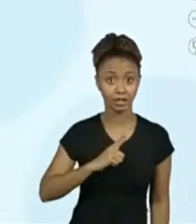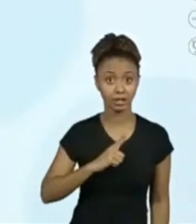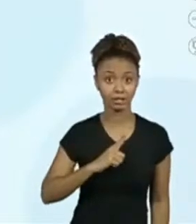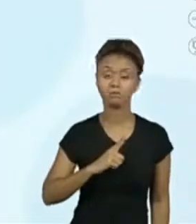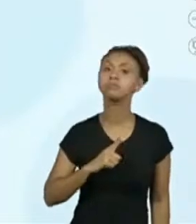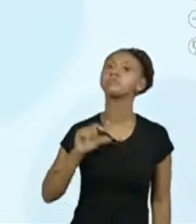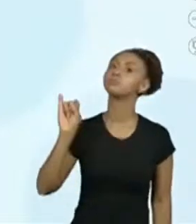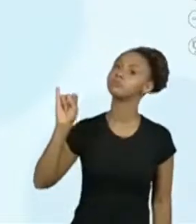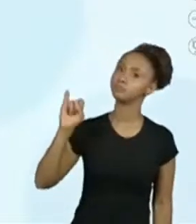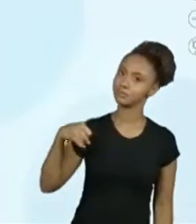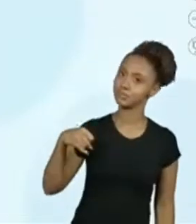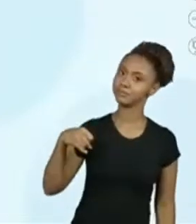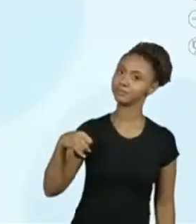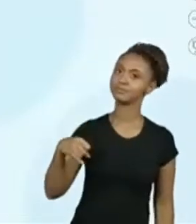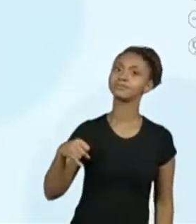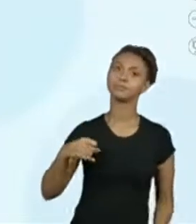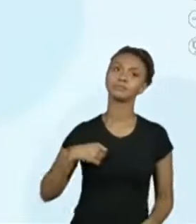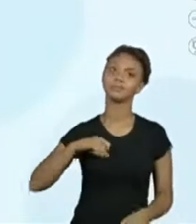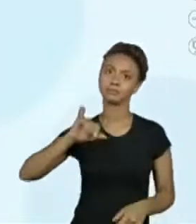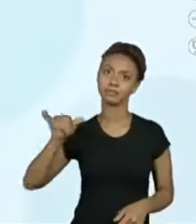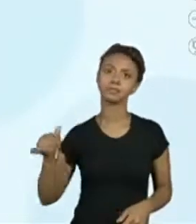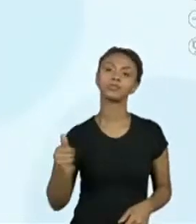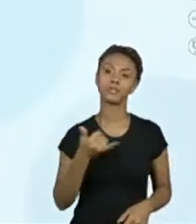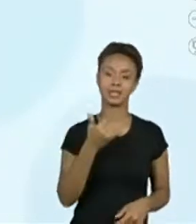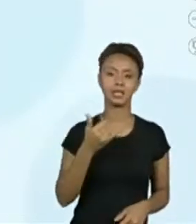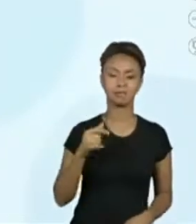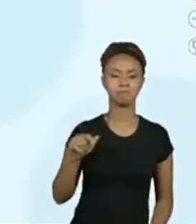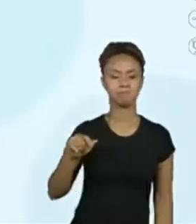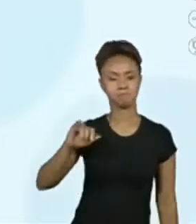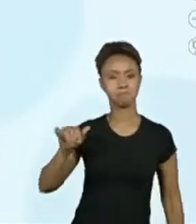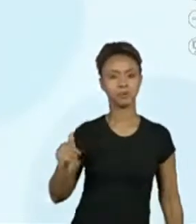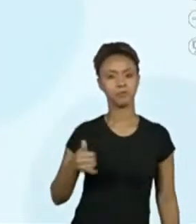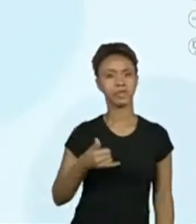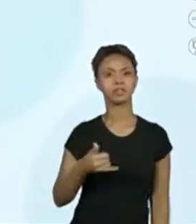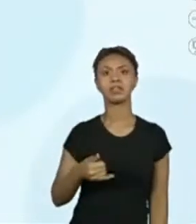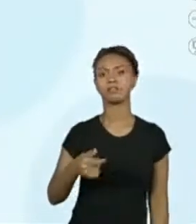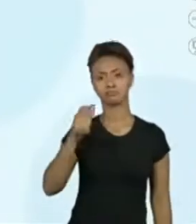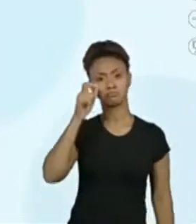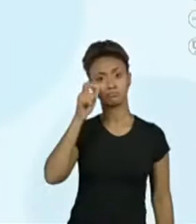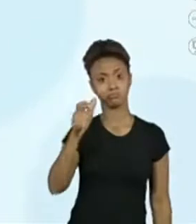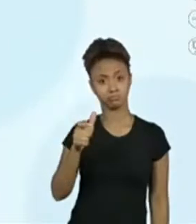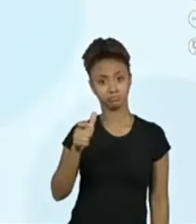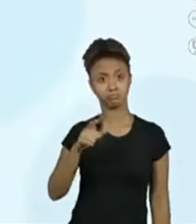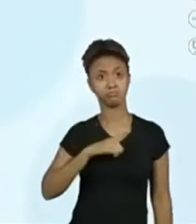Então, sim. Eu já vou emendar isso aqui, gente. Eu vou emendar na mesma justificativa.